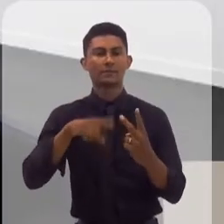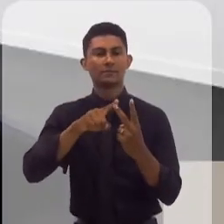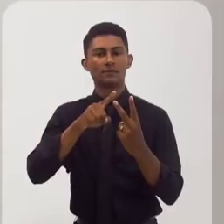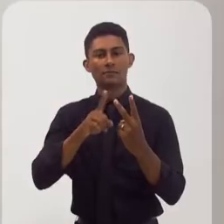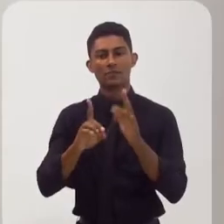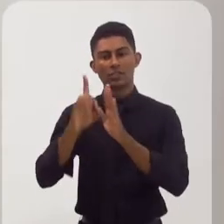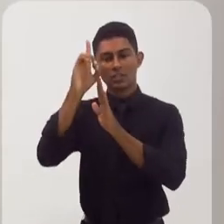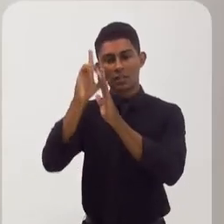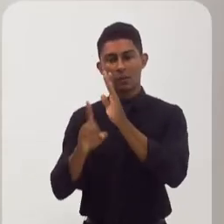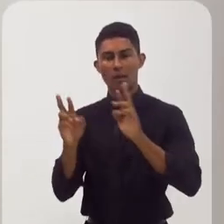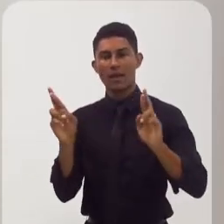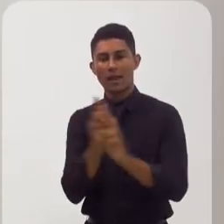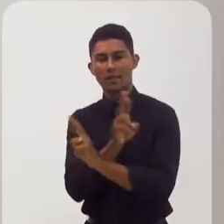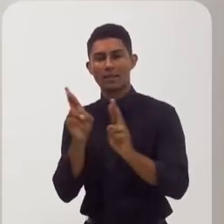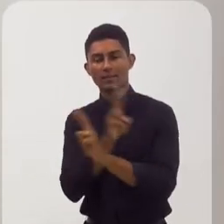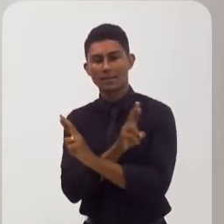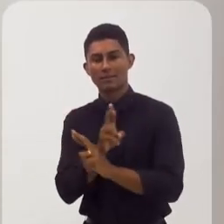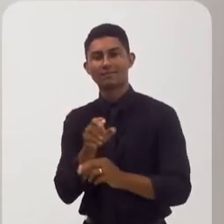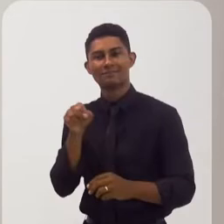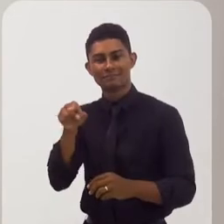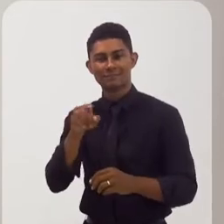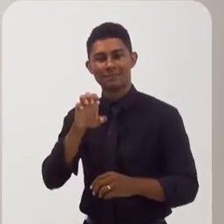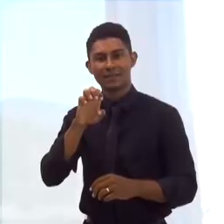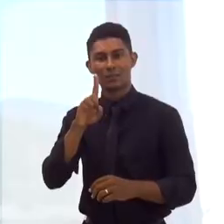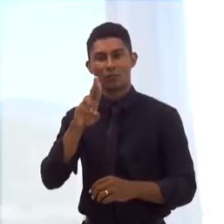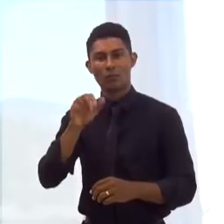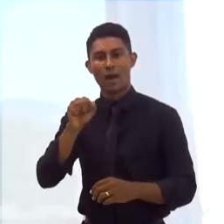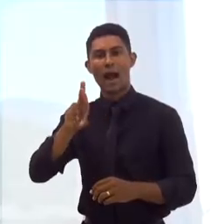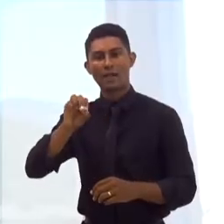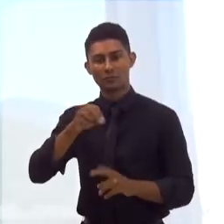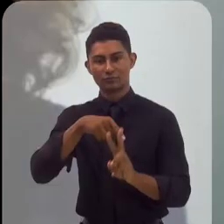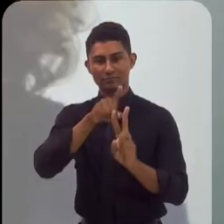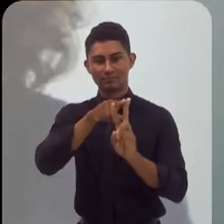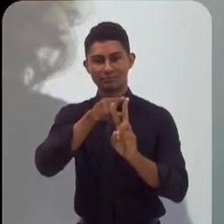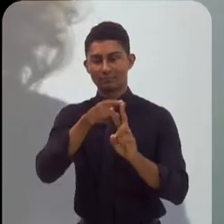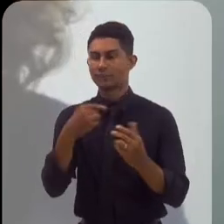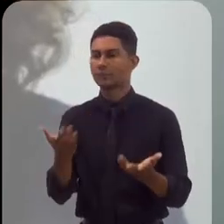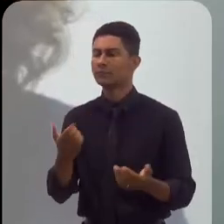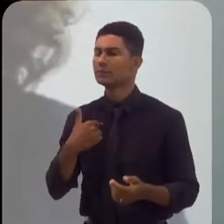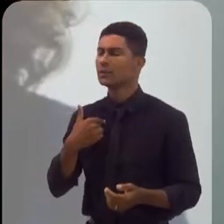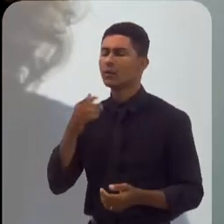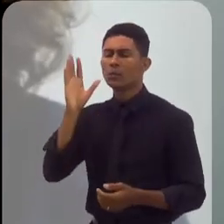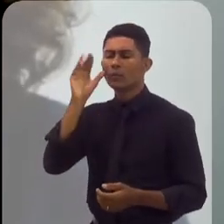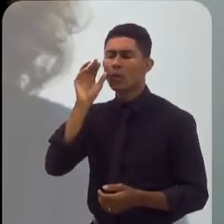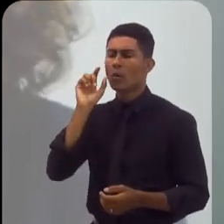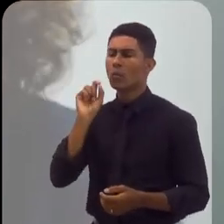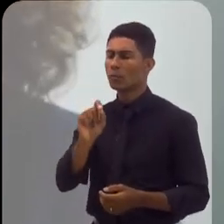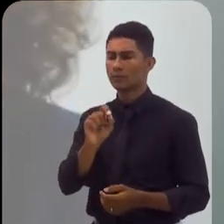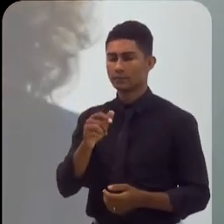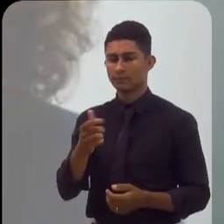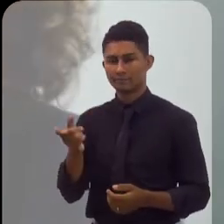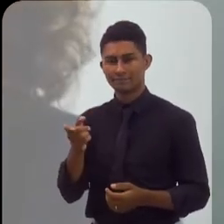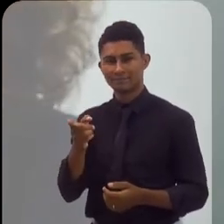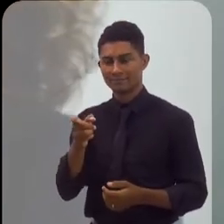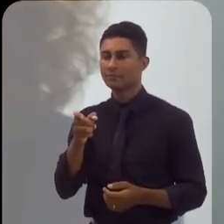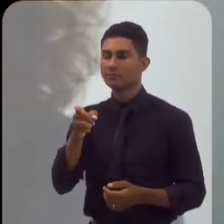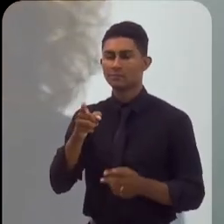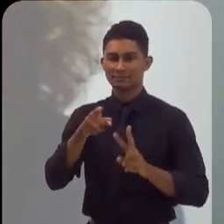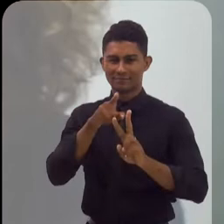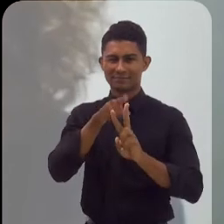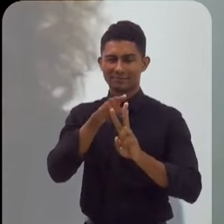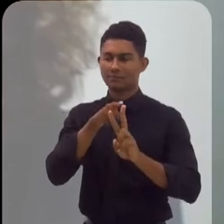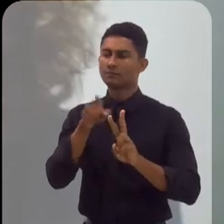Diretor de Relações Institucionais da Prumo Logística, Eduardo Kantz. Eu queria saber de vocês, começando pelo